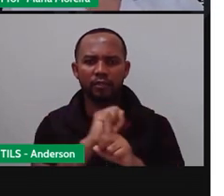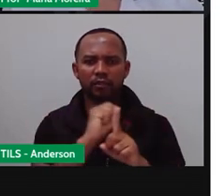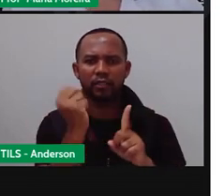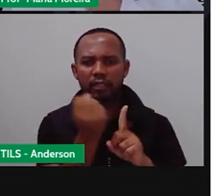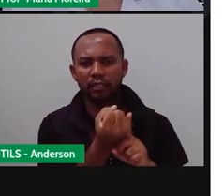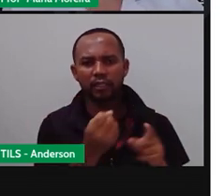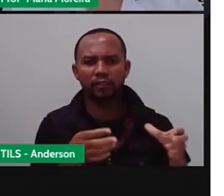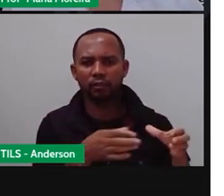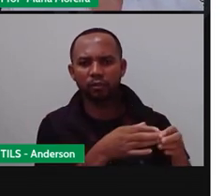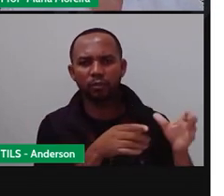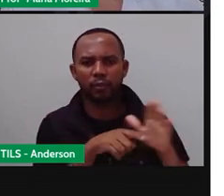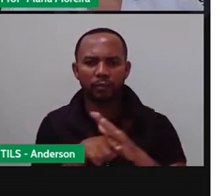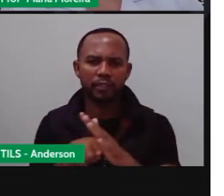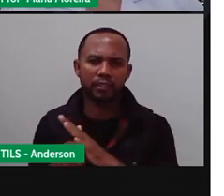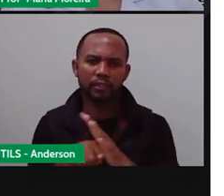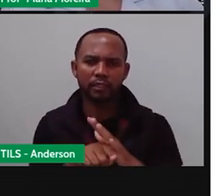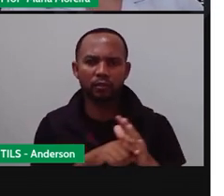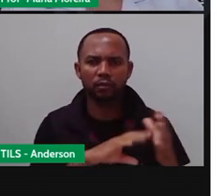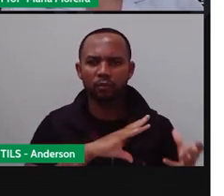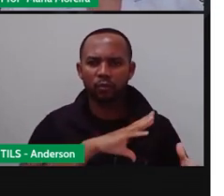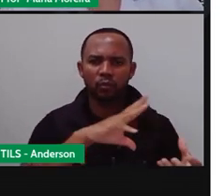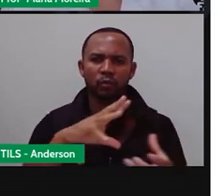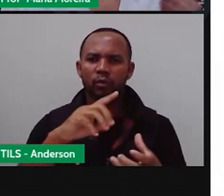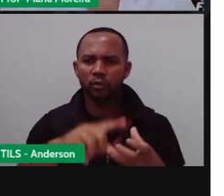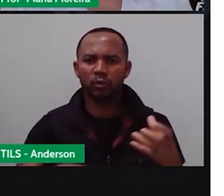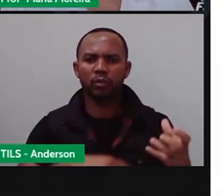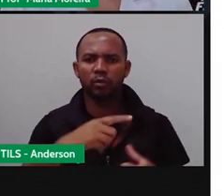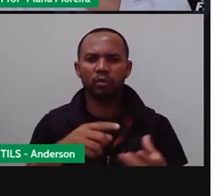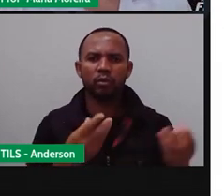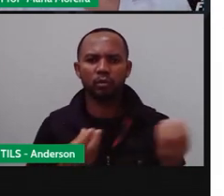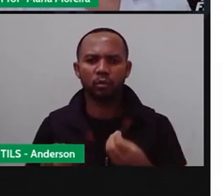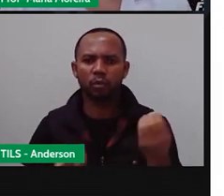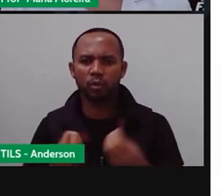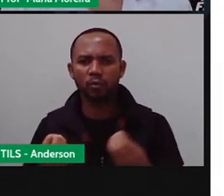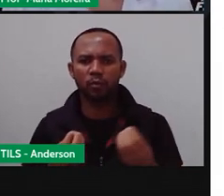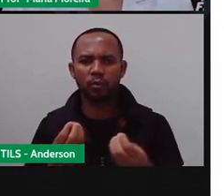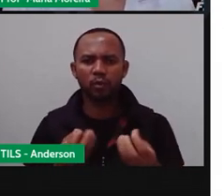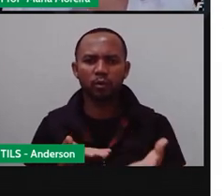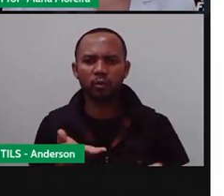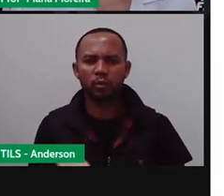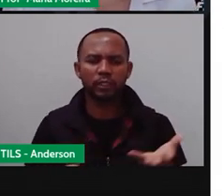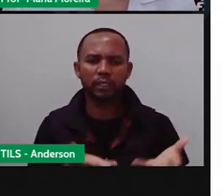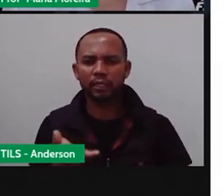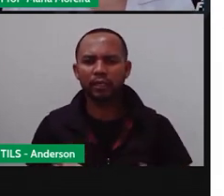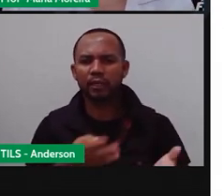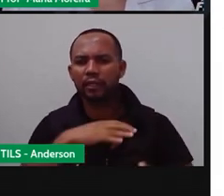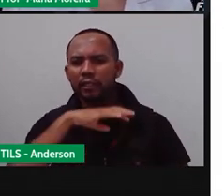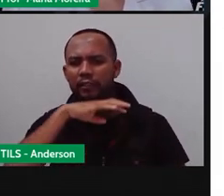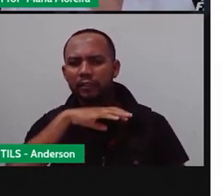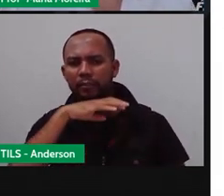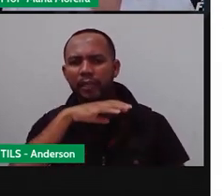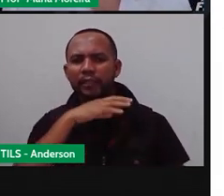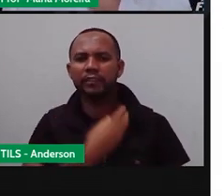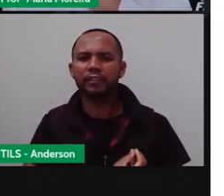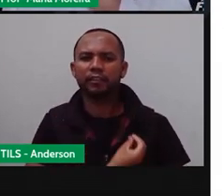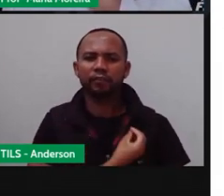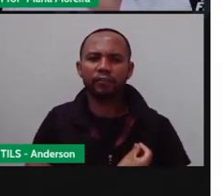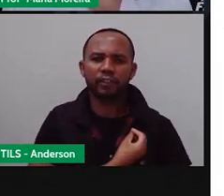pesquisadores do planeta a respeito da conservação dos seres vivos. Então, essa lista vermelha da